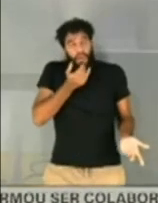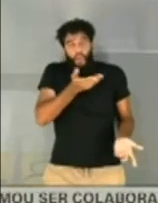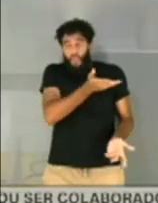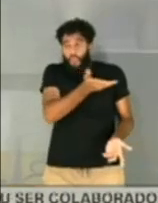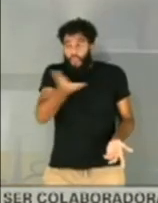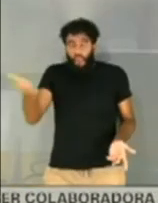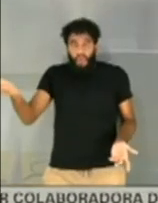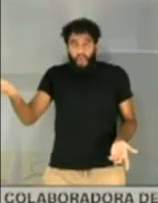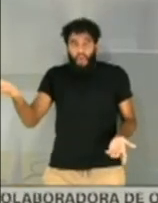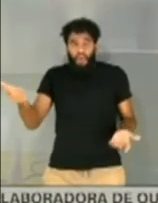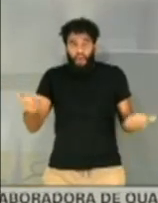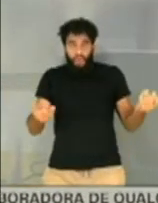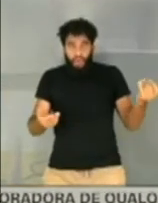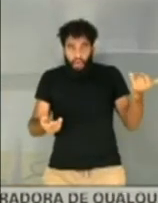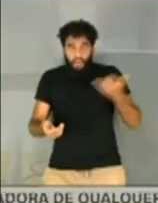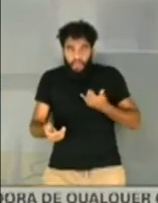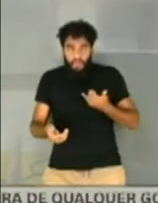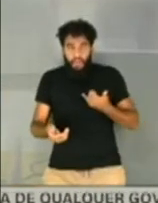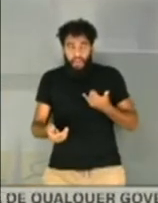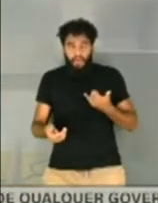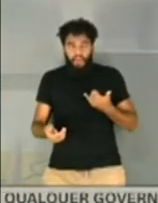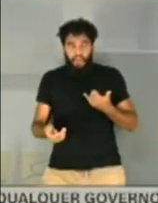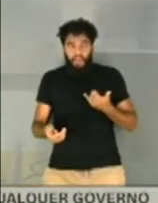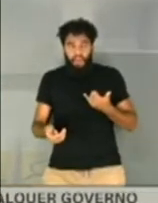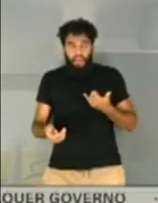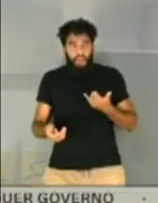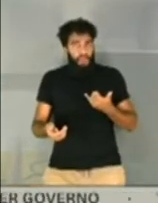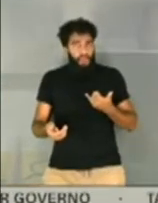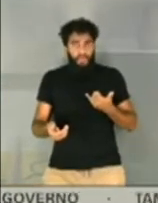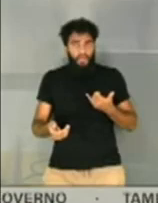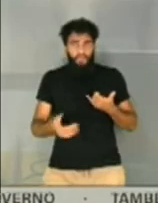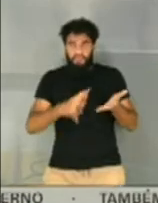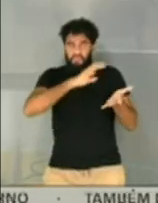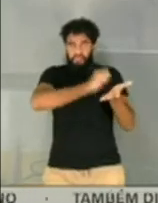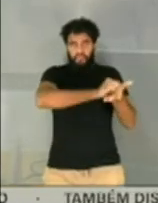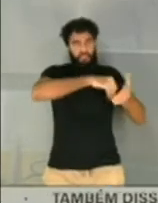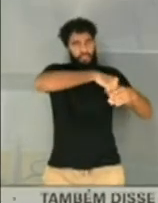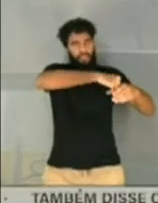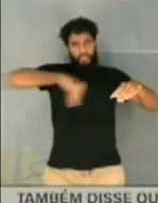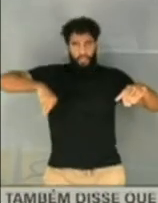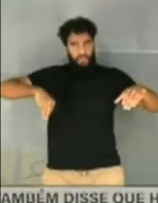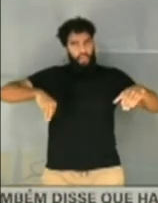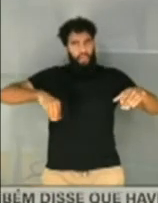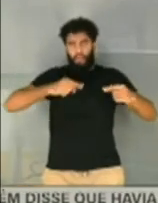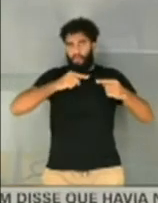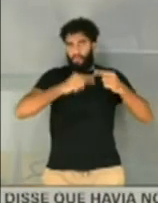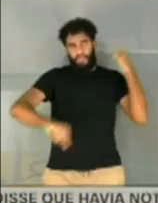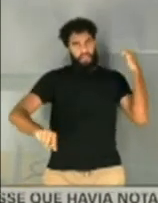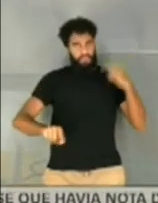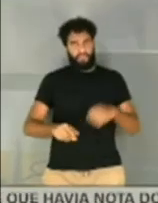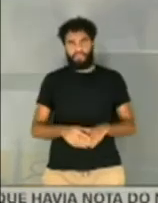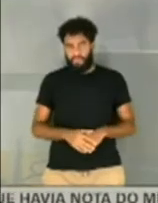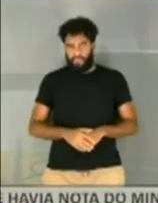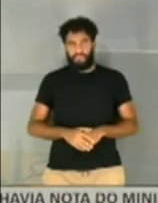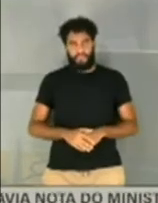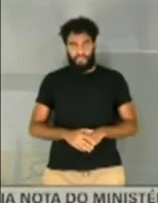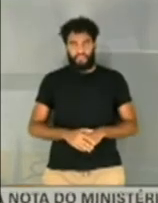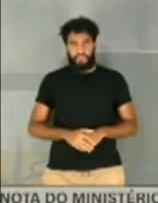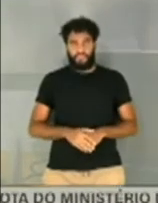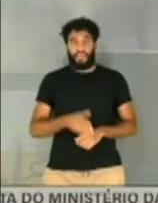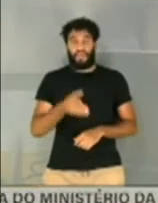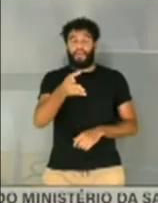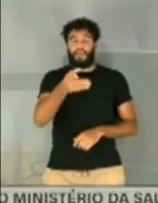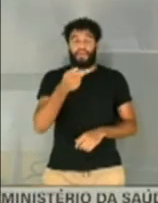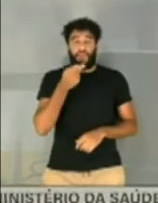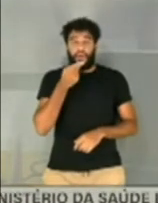colegas me falaram, eu retiro completamente. Eles estão totalmente equivocados em relação à senhora. A senhora está